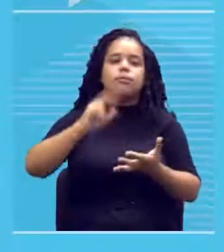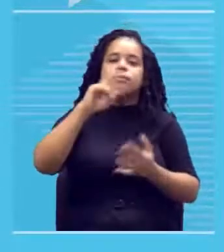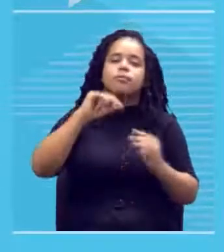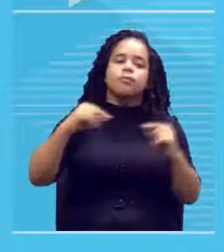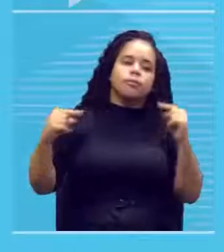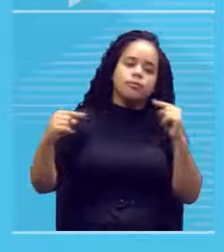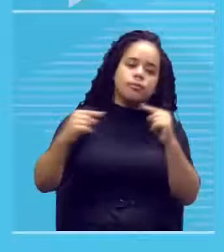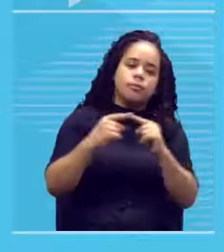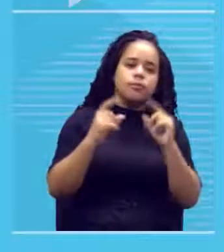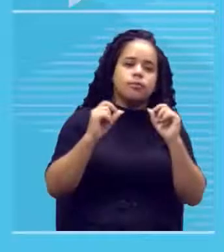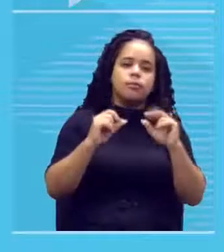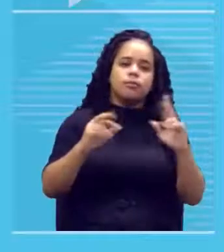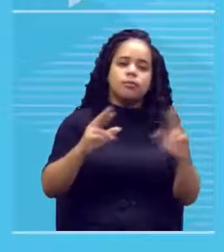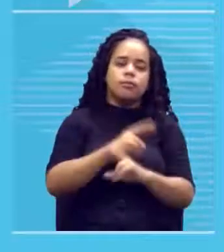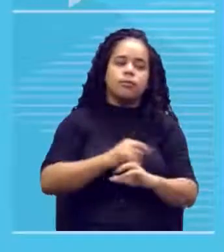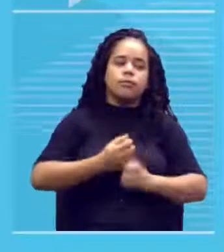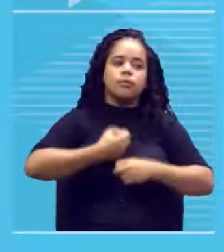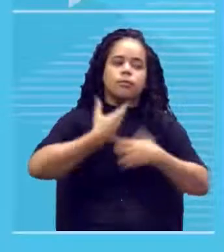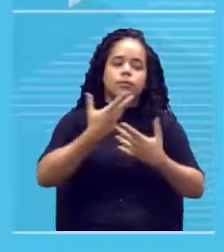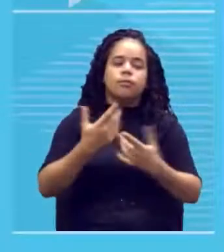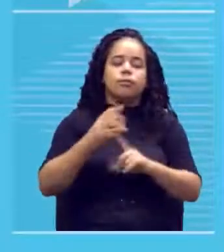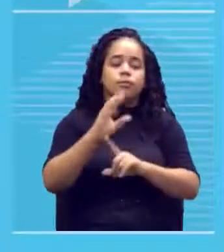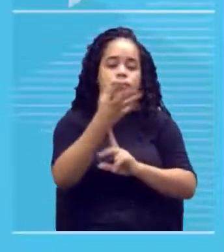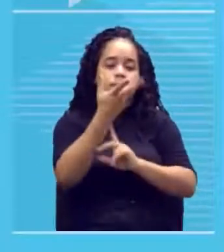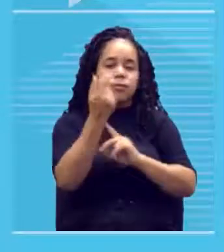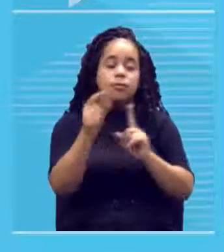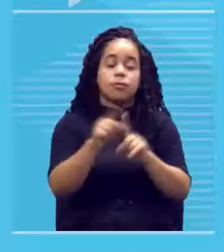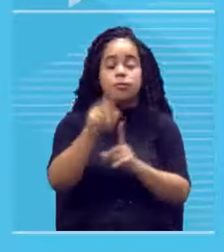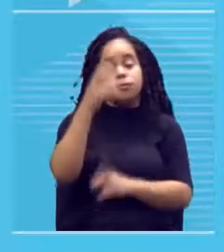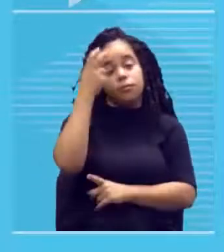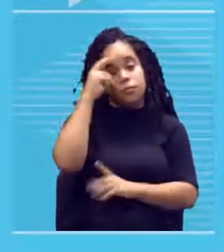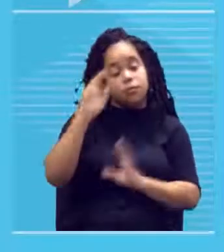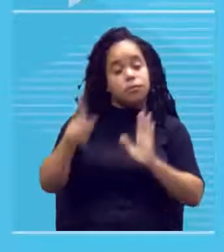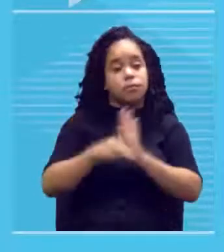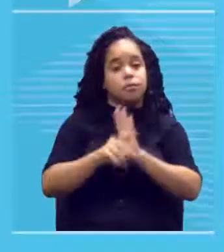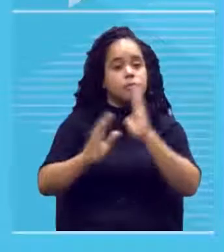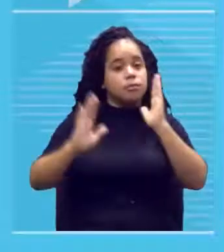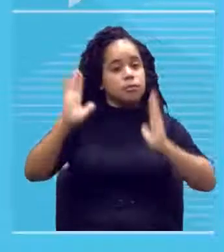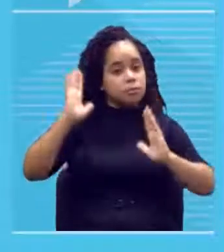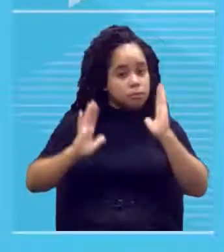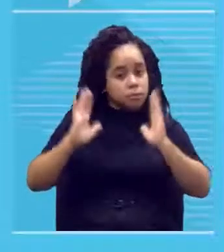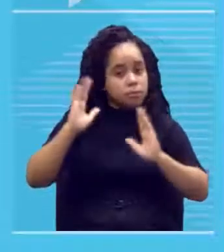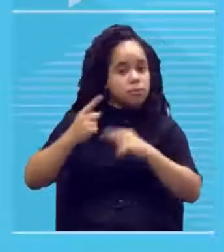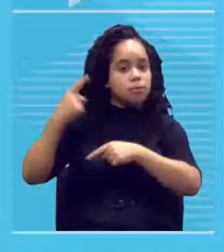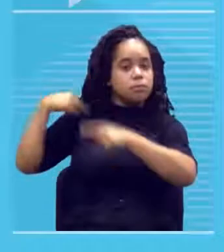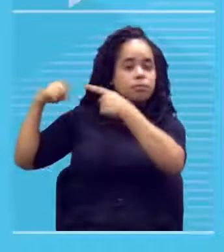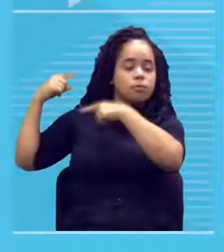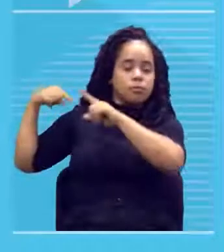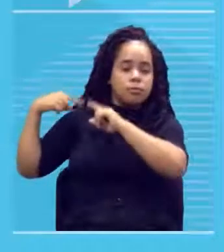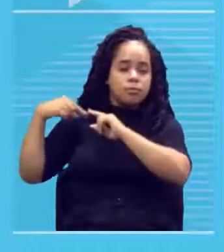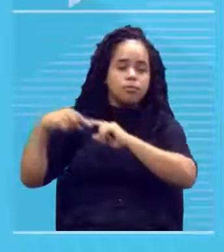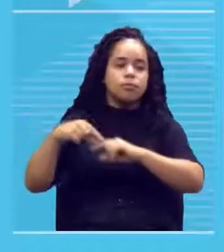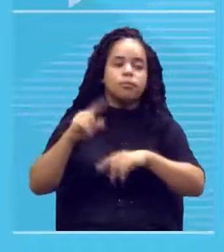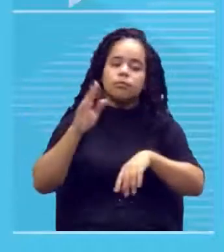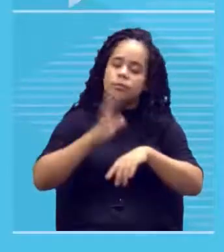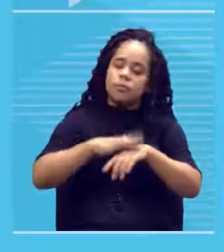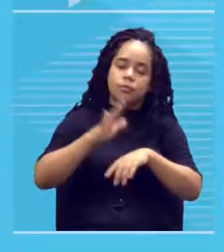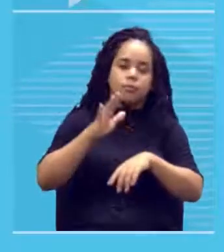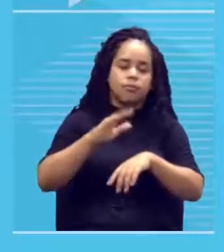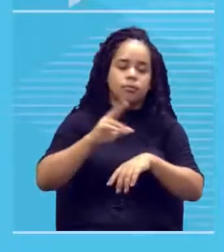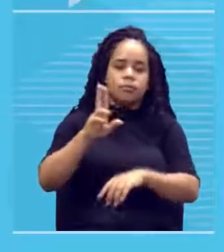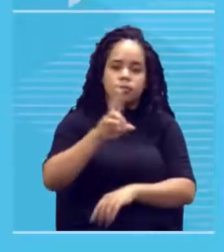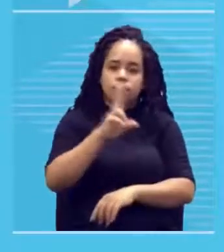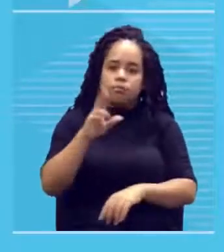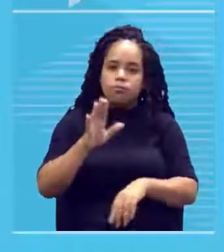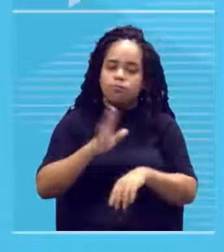expressões artísticas culturais e sociais da pré-história é um nome que vai ganhar um significado mais amplo do